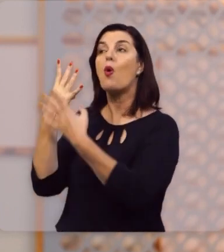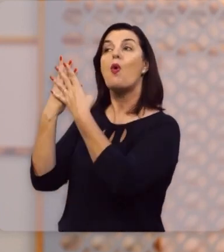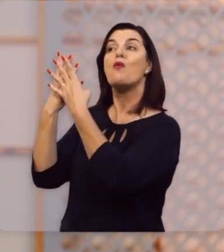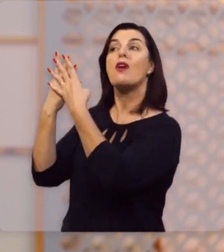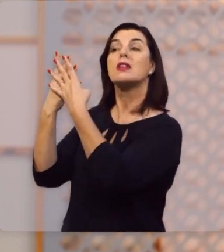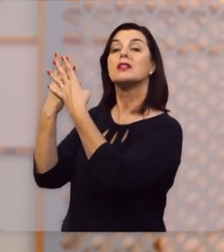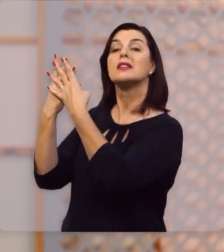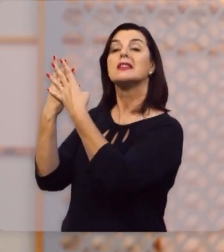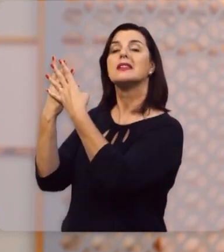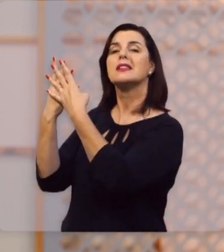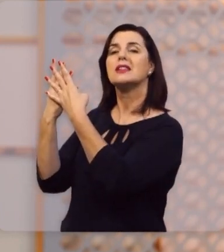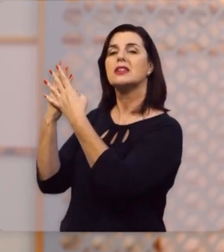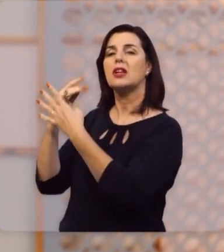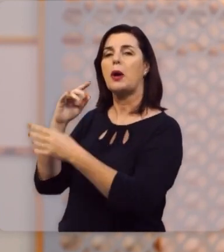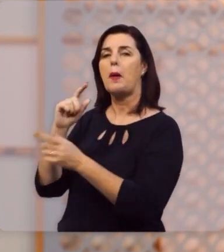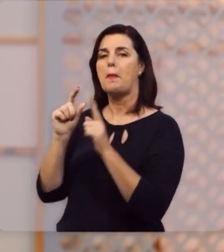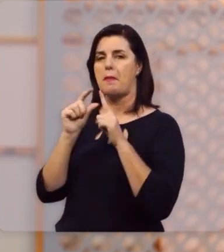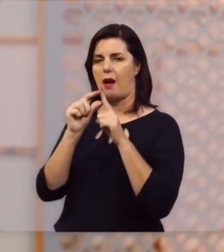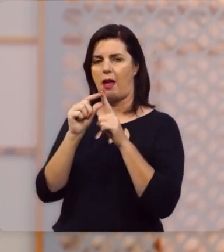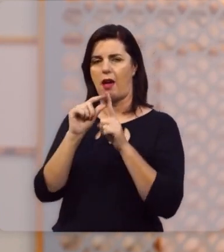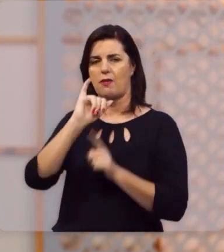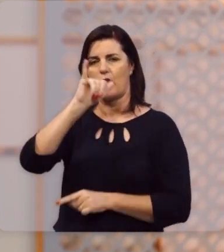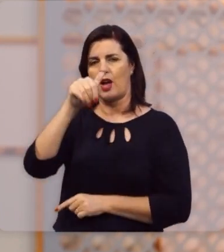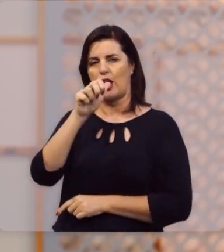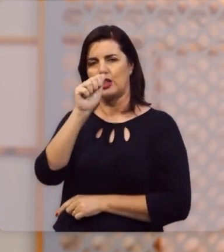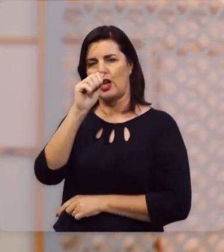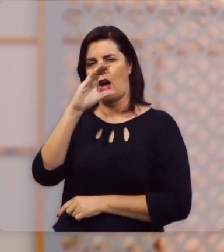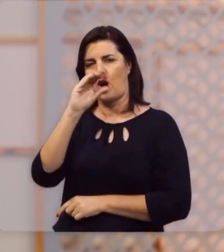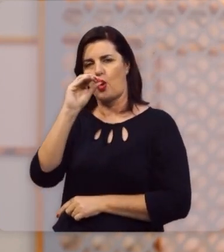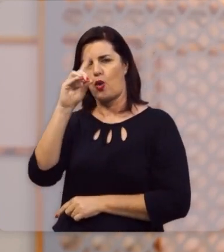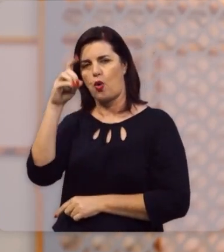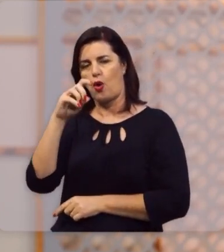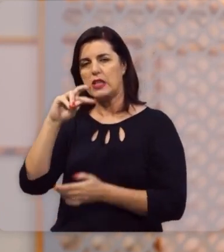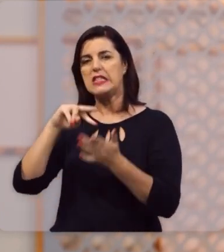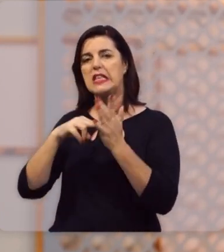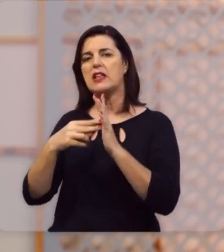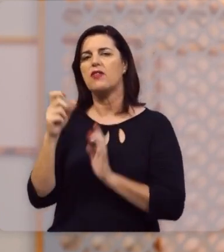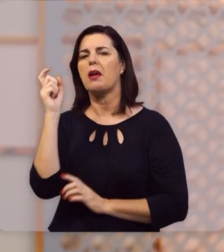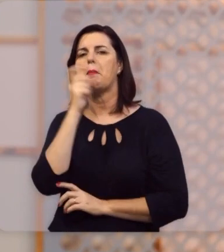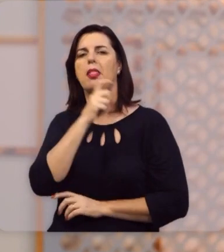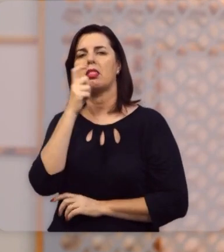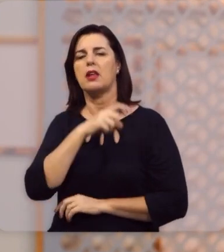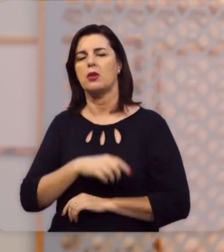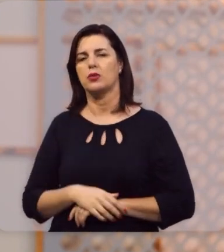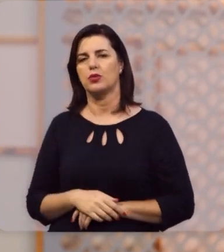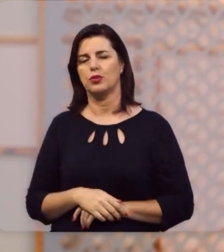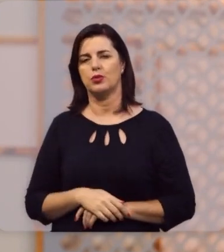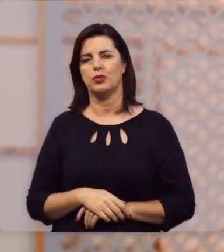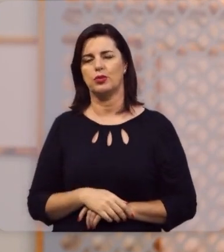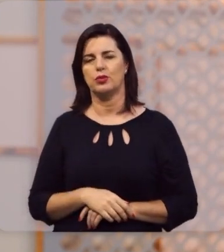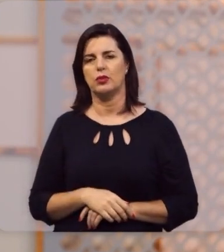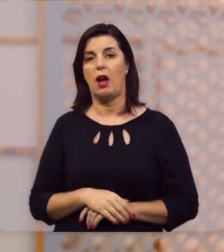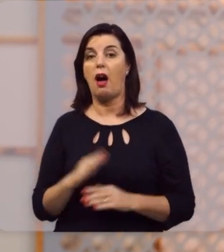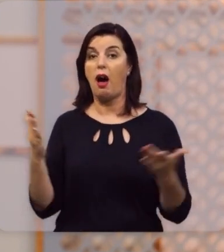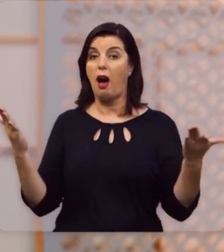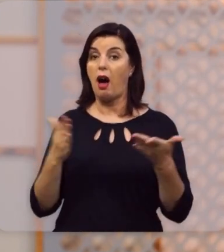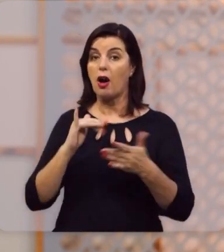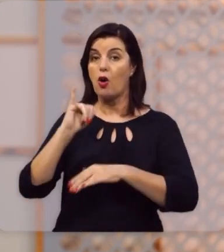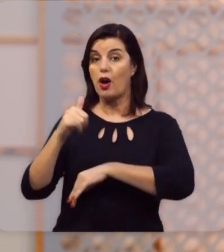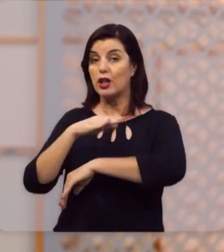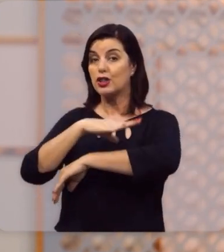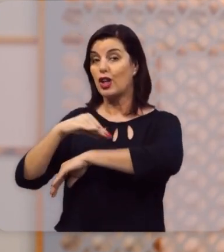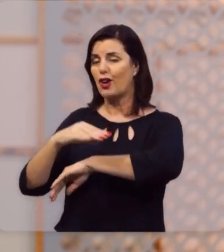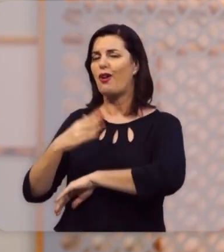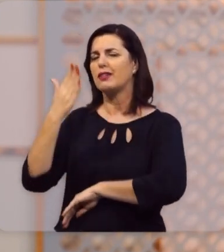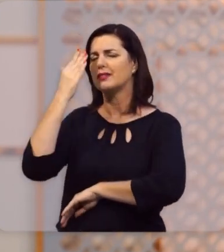aquilo foi uma confissão. A palavra Jacó significa enganador, embusteiro, mentiroso. Agora, Jacó